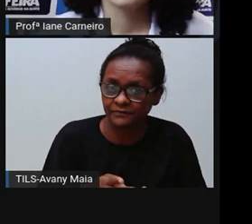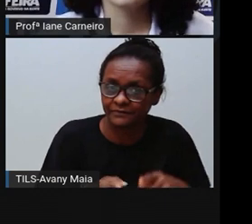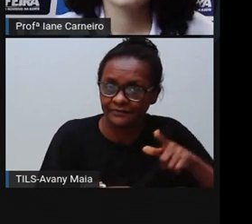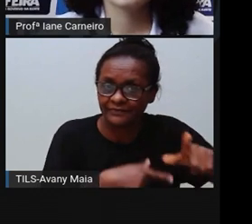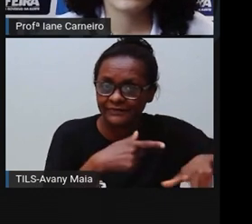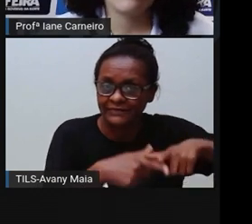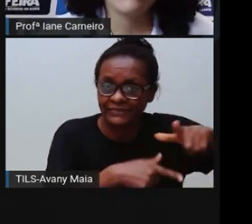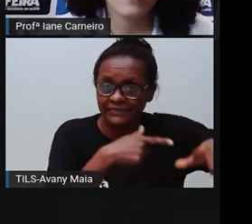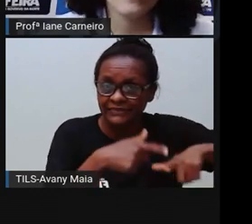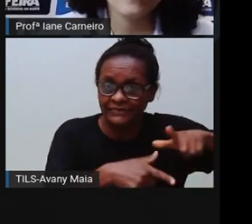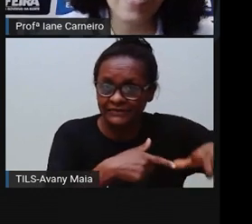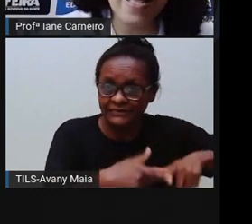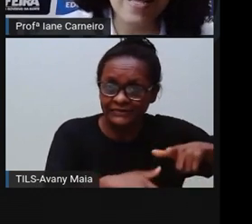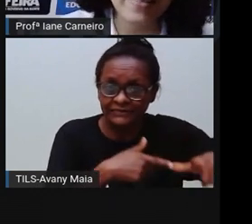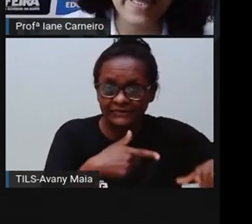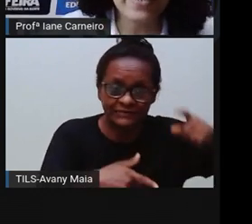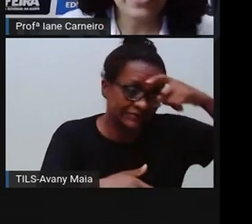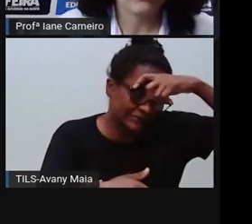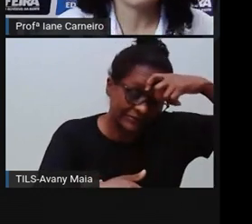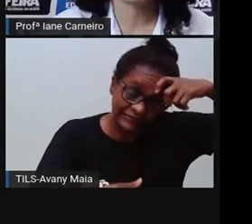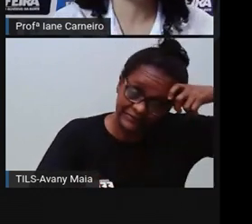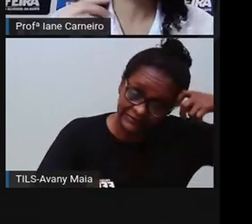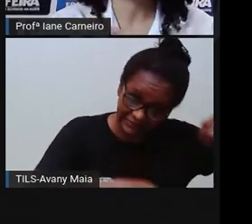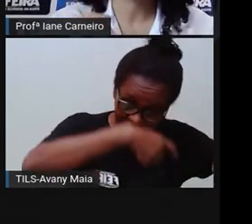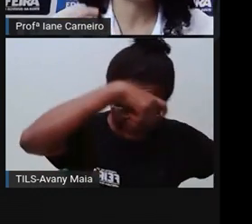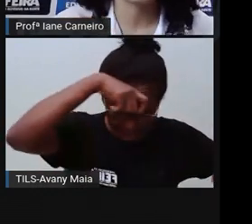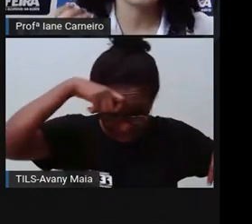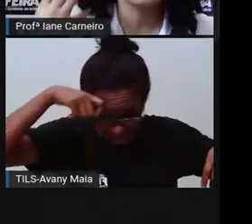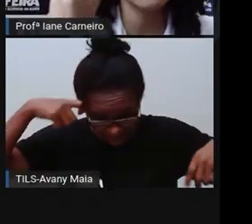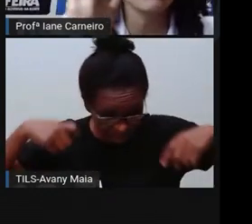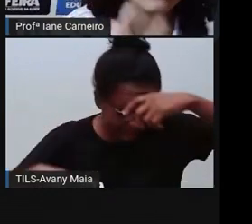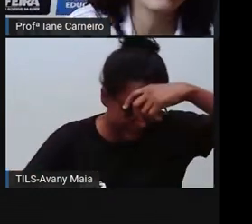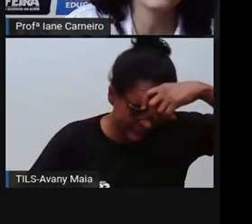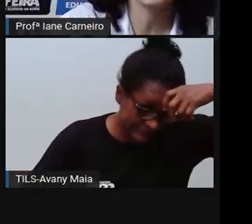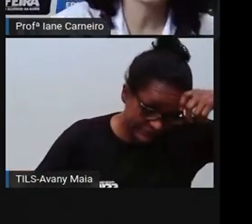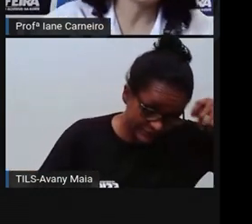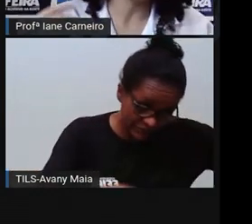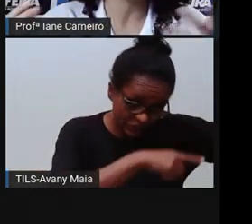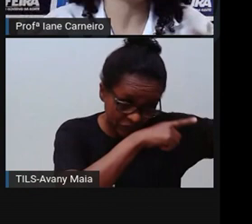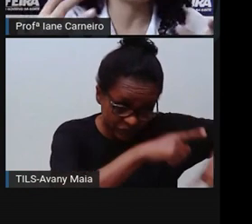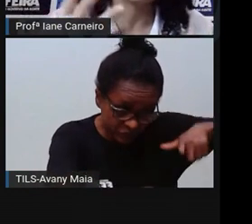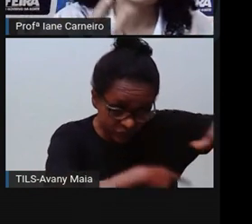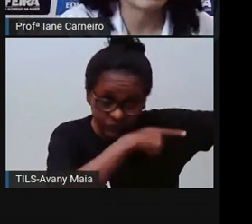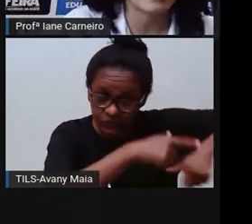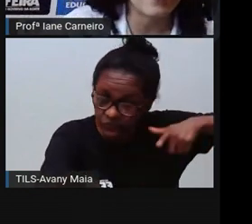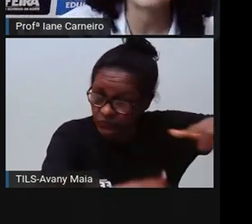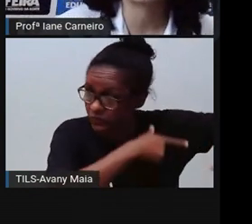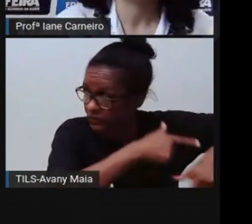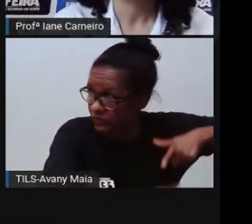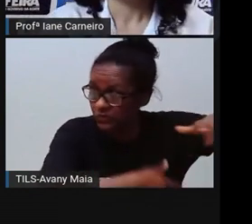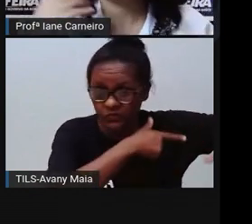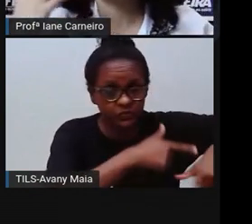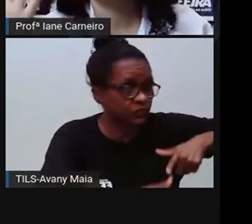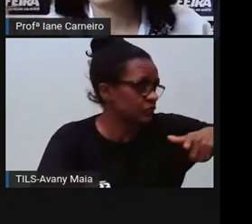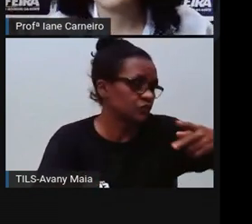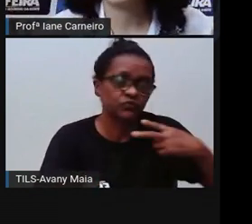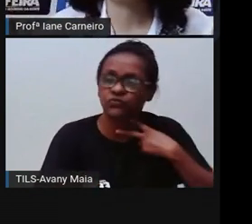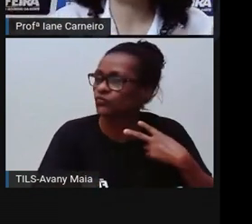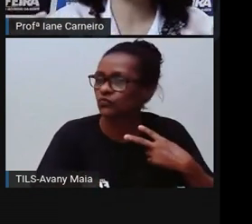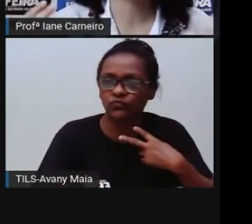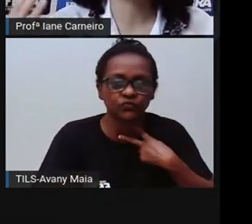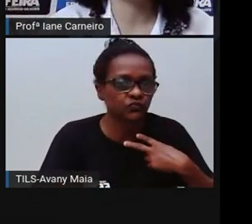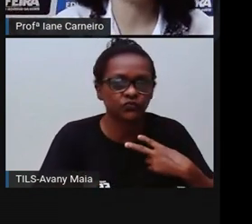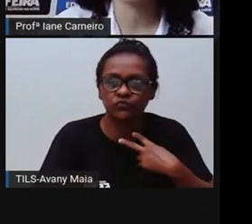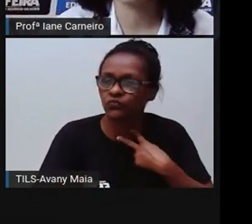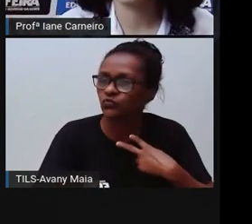trabalhar, né? Uma coisa é você contribuir, colaborar aí na sua casa, ajudar, né,